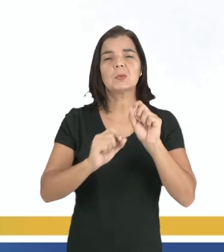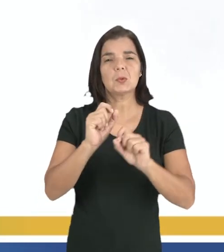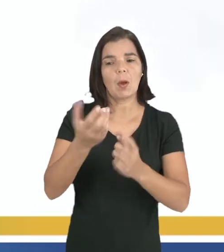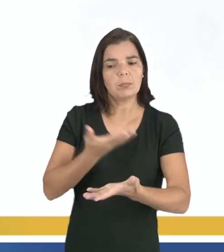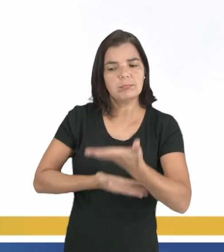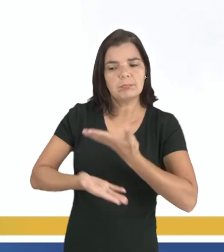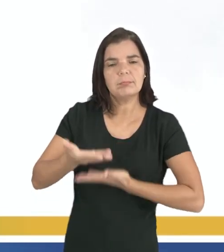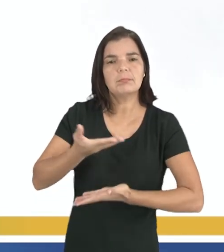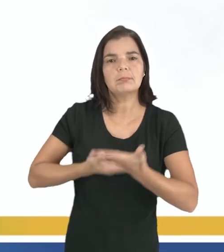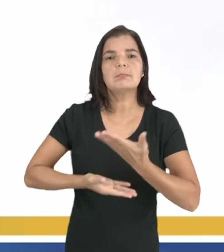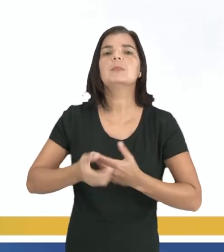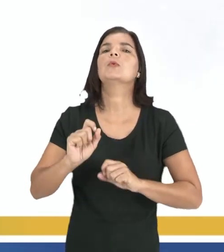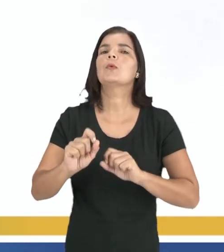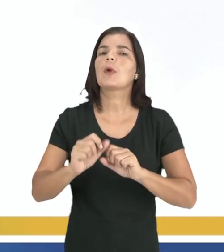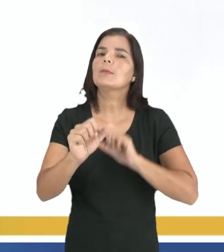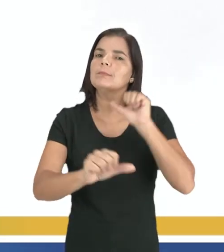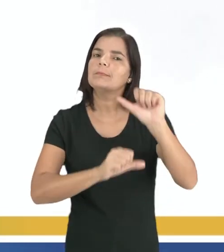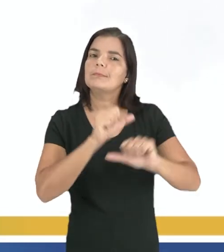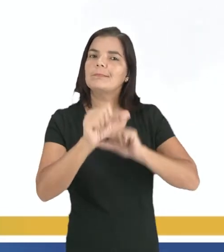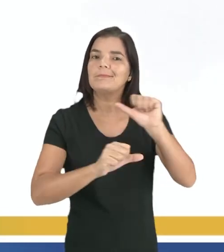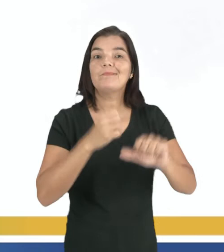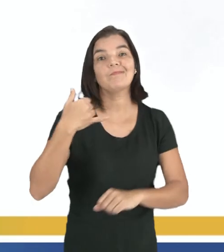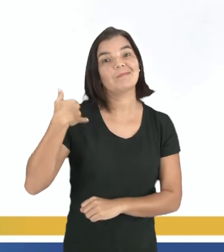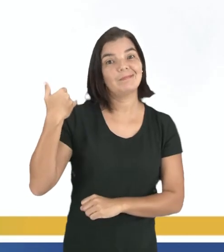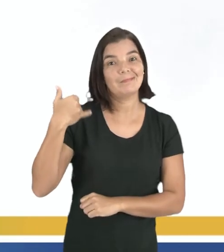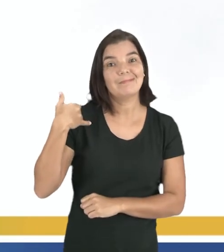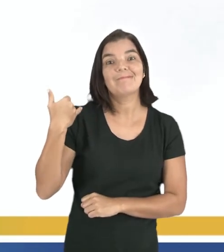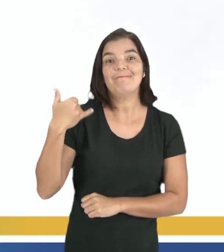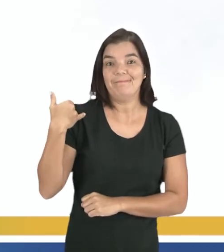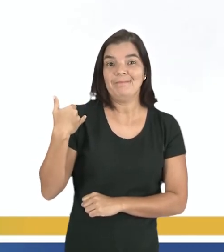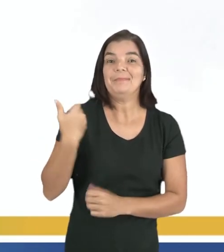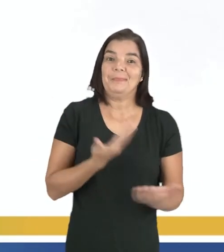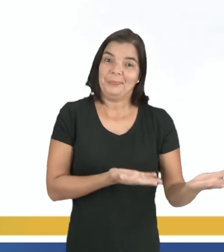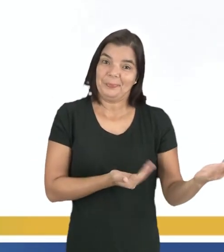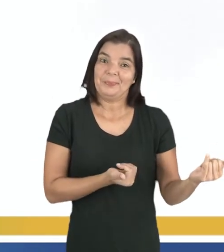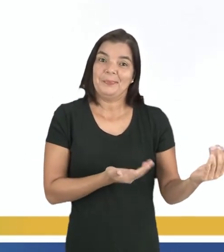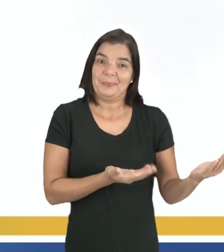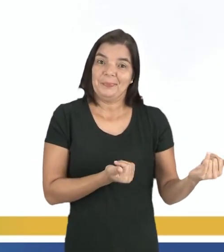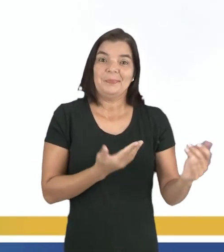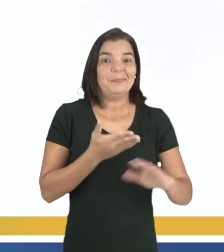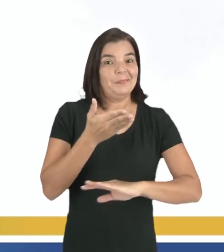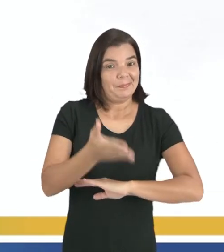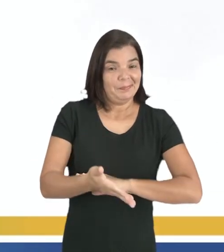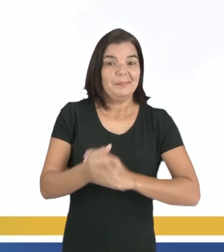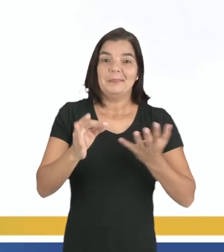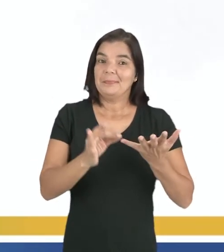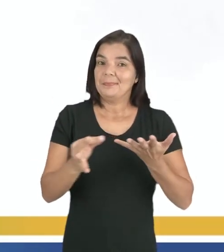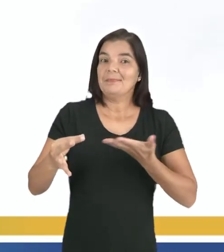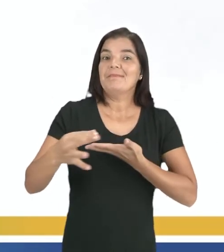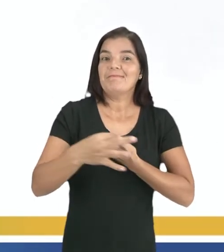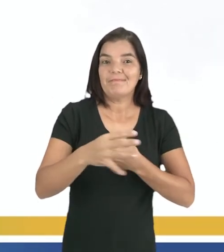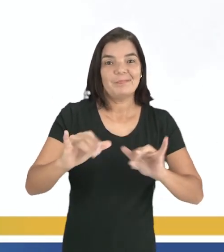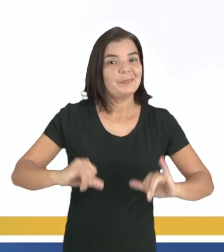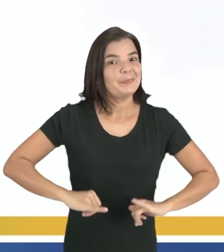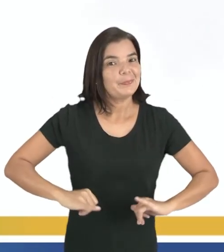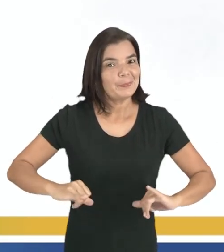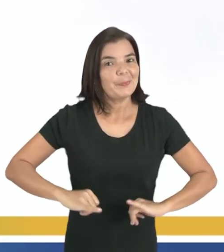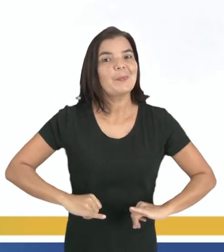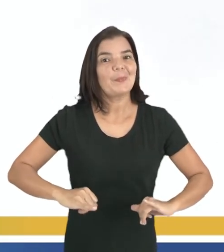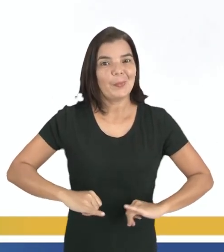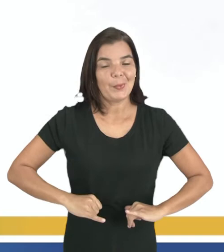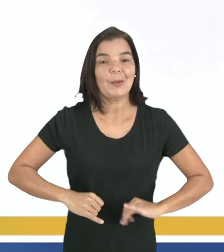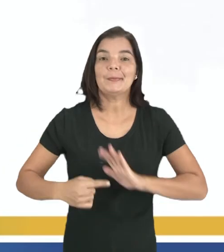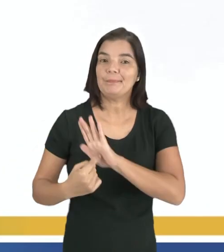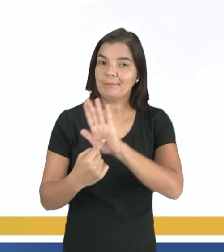interatividade, acabam modificando a idade. E aí muitos jovens já entram nas redes sociais e acabam sofrendo, sendo